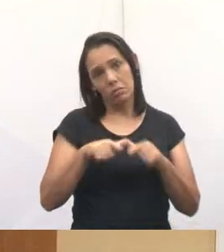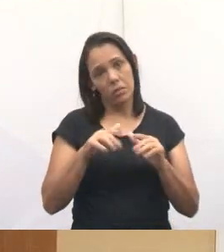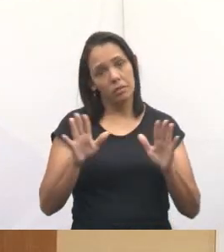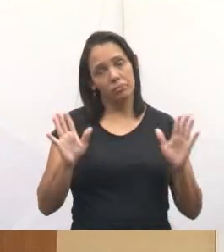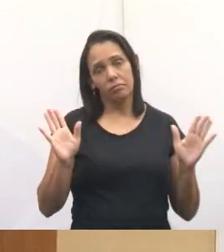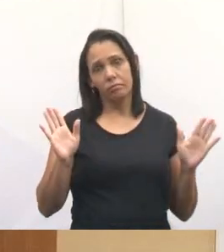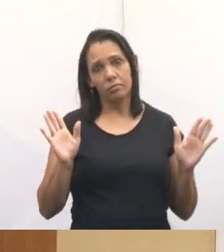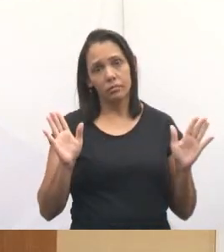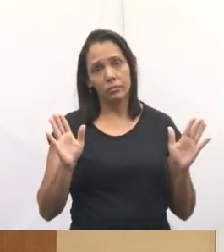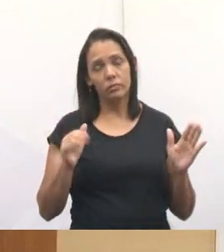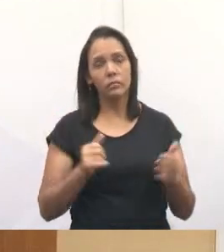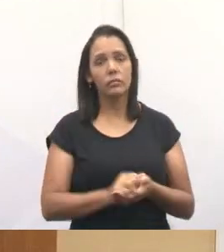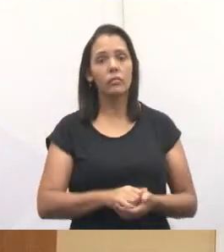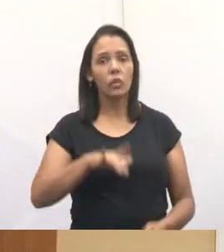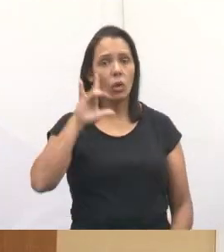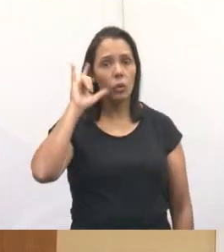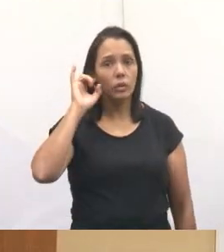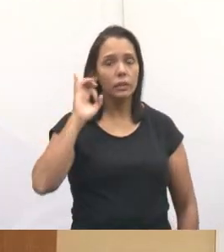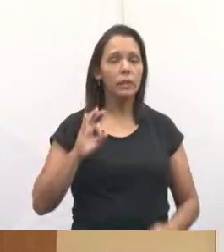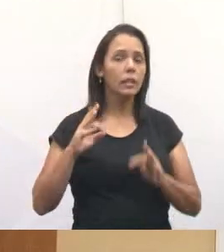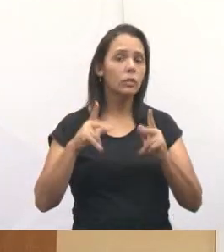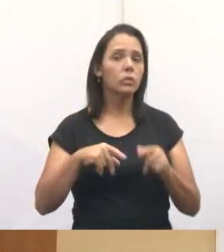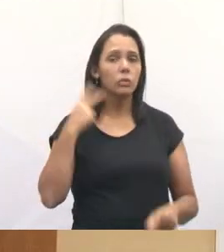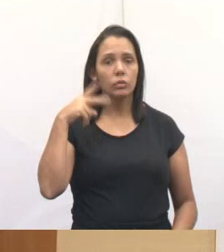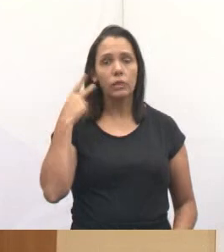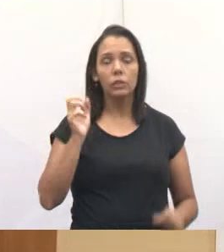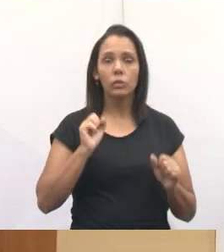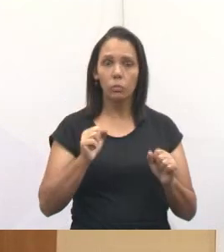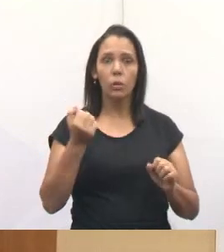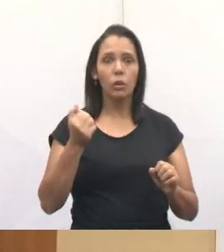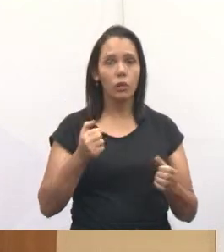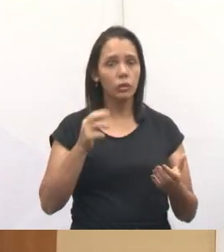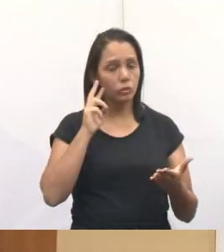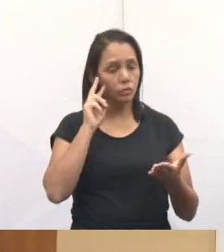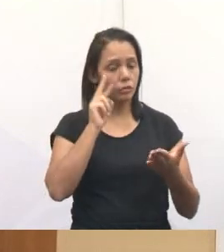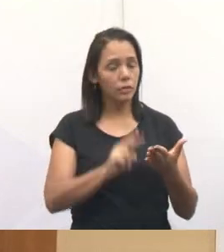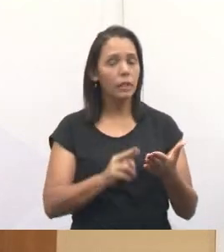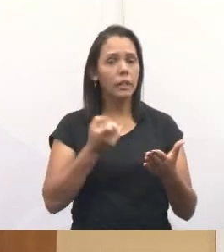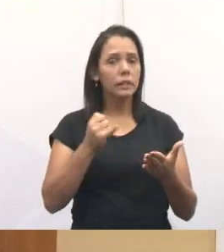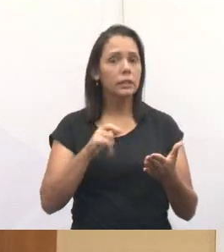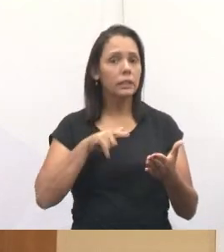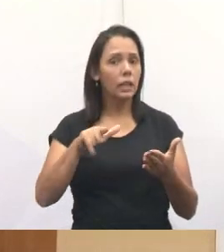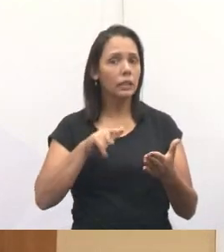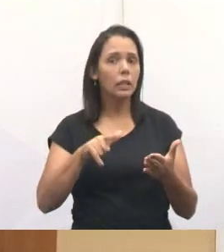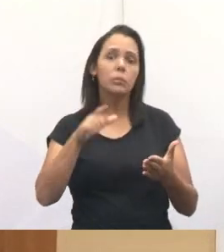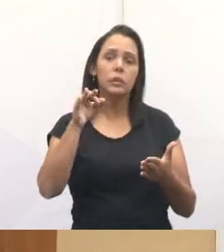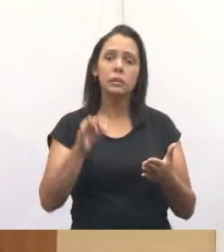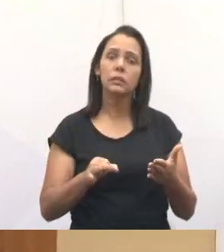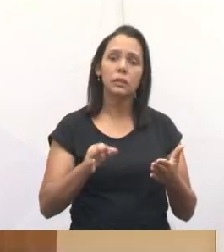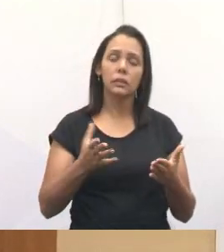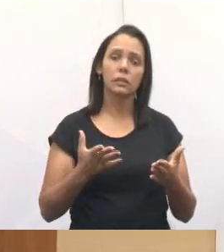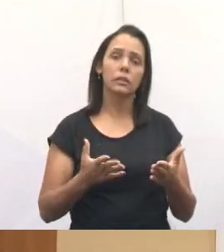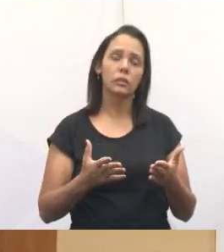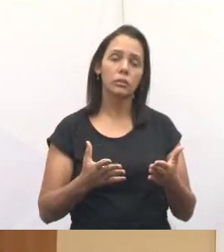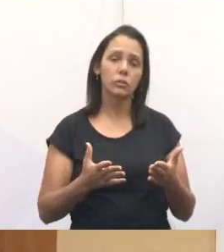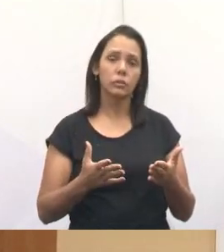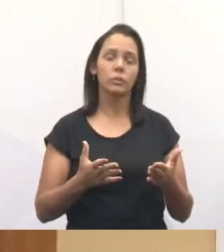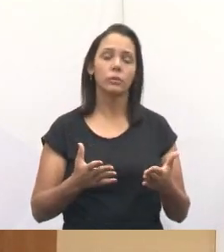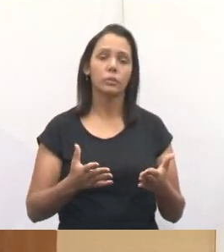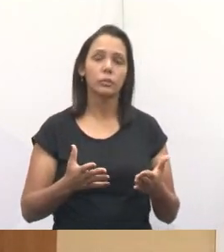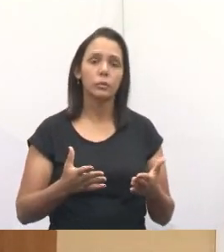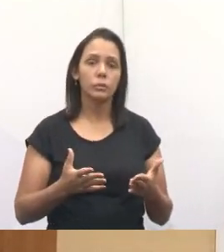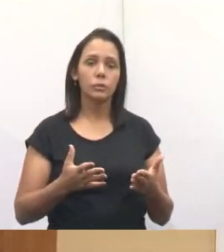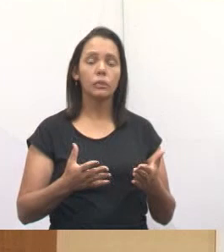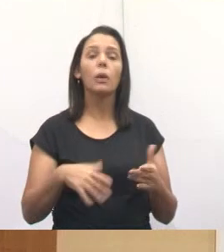nada. O Instagram de todos os vereadores está aí para você pesquisar. Nossa, ele está fazendo isso aí? Olha que legal, ele fez isso. Poxa vida, ele não fez isso.